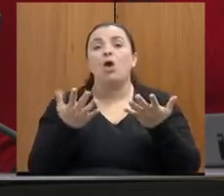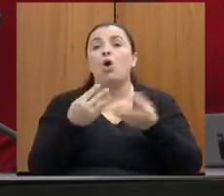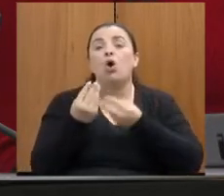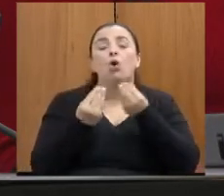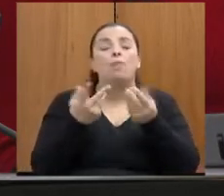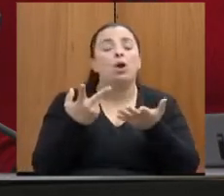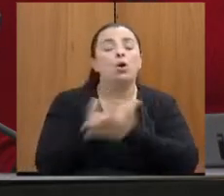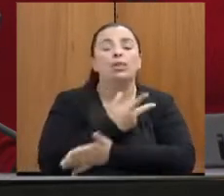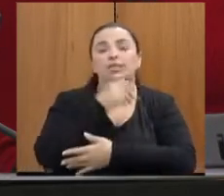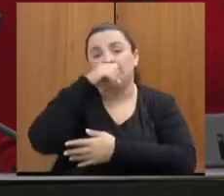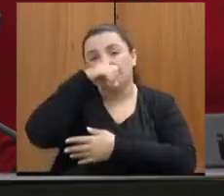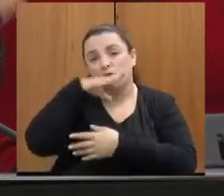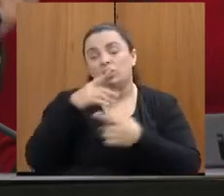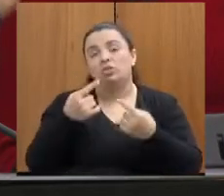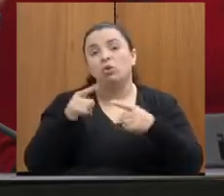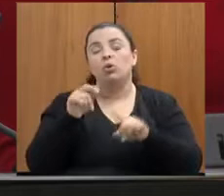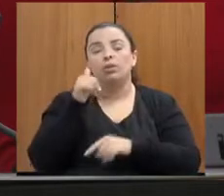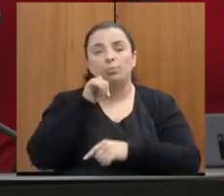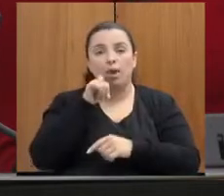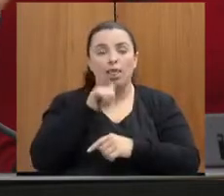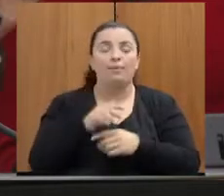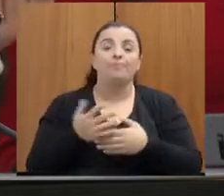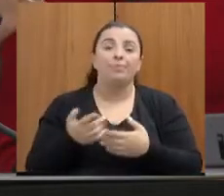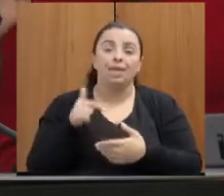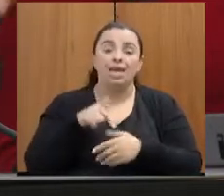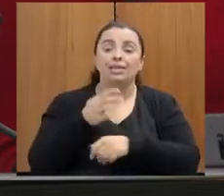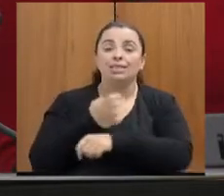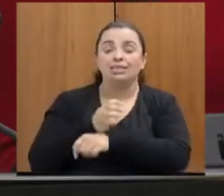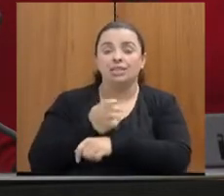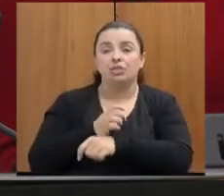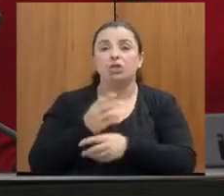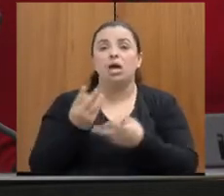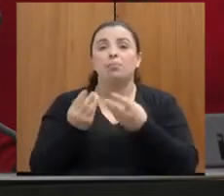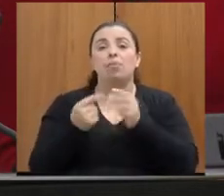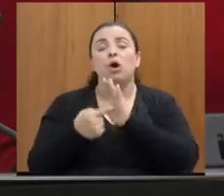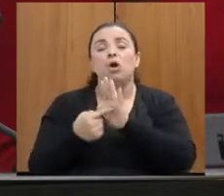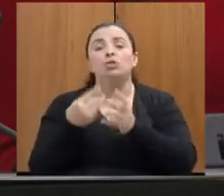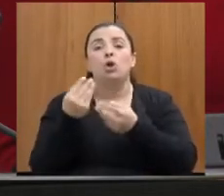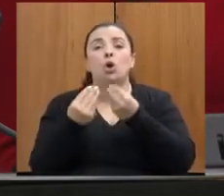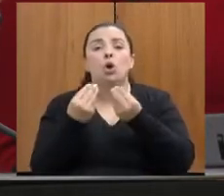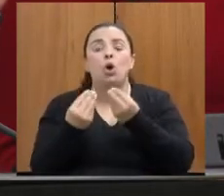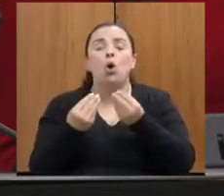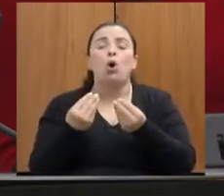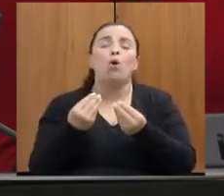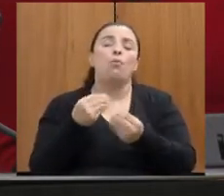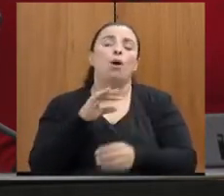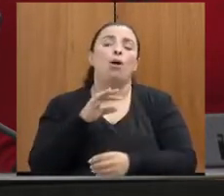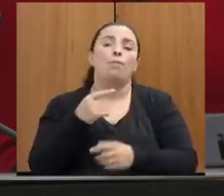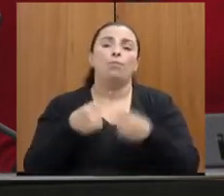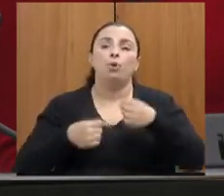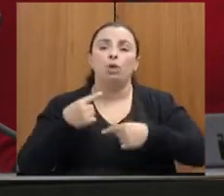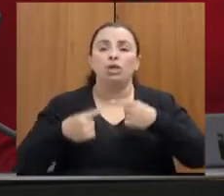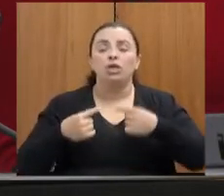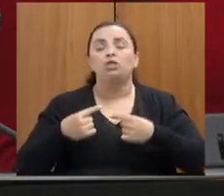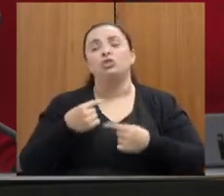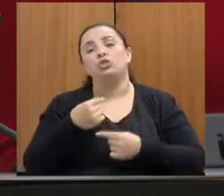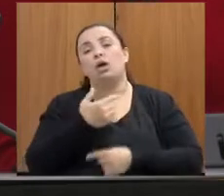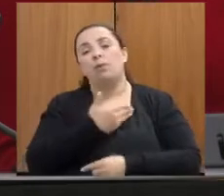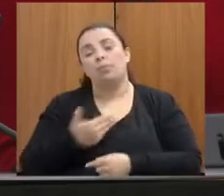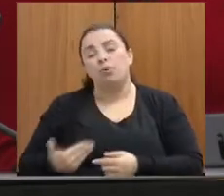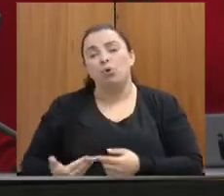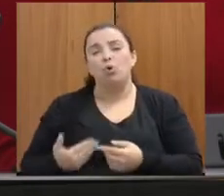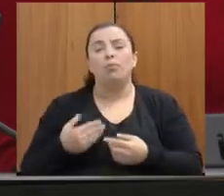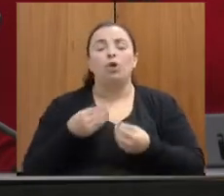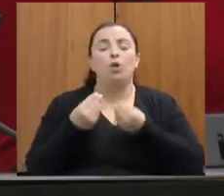que verificam como está sendo prestada a política pública, qual o acesso, quantidade de pessoas envolvidas. Então, lá a gente tem,